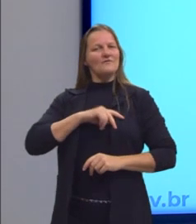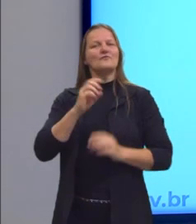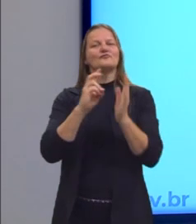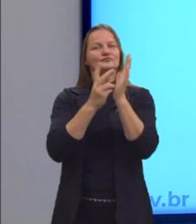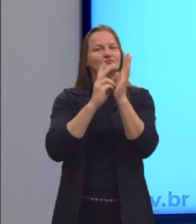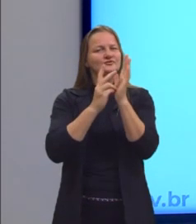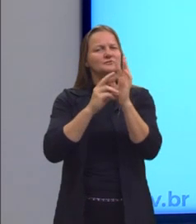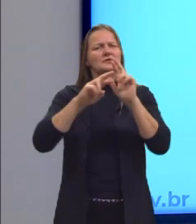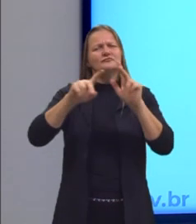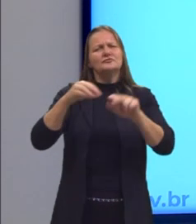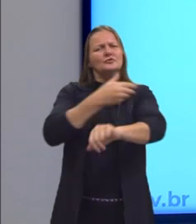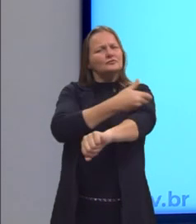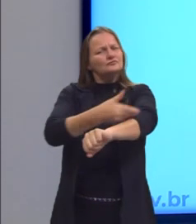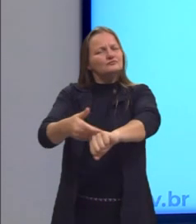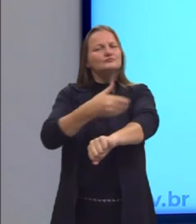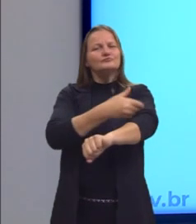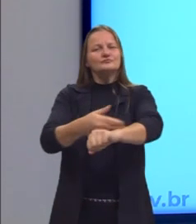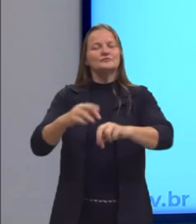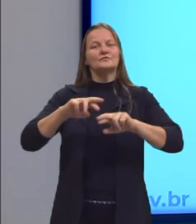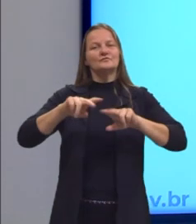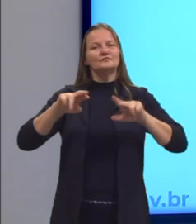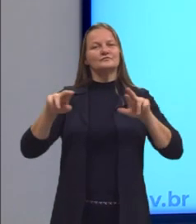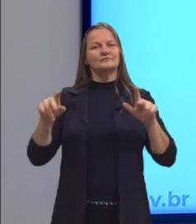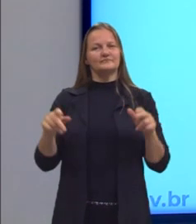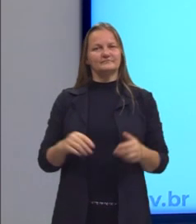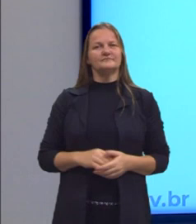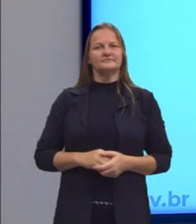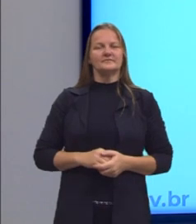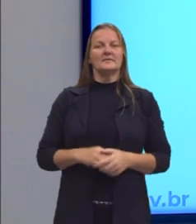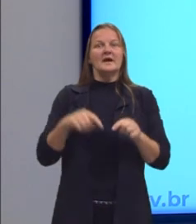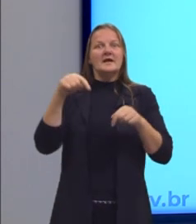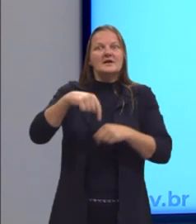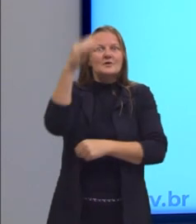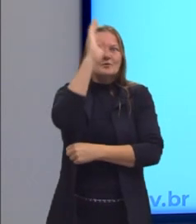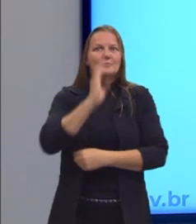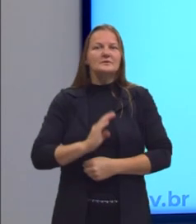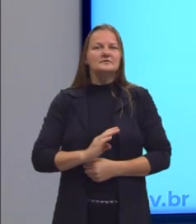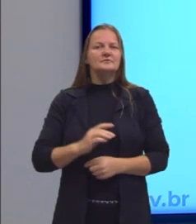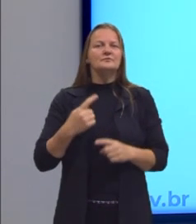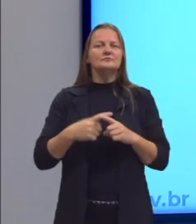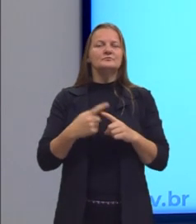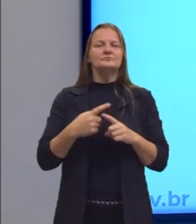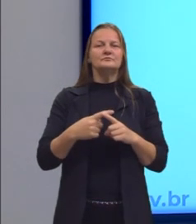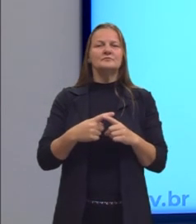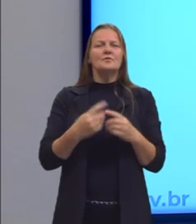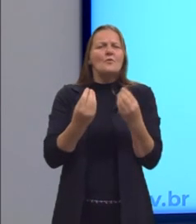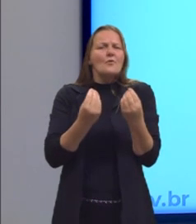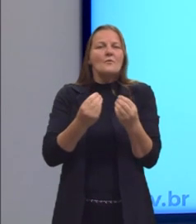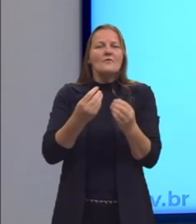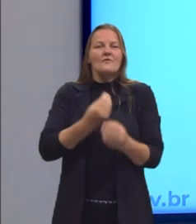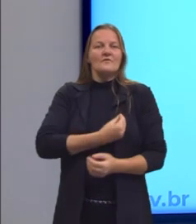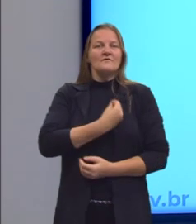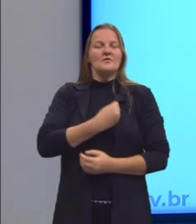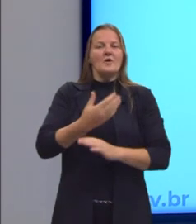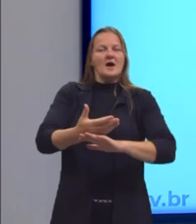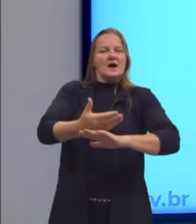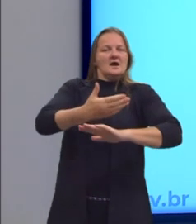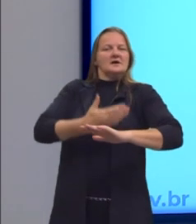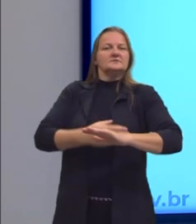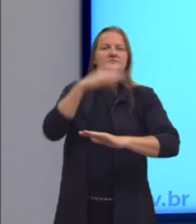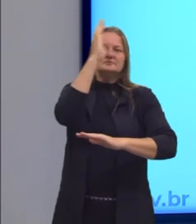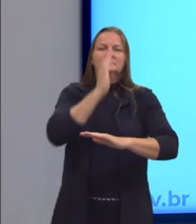com diferentes costumes? E falar que esse Brasil, então, porque como eles viviam antes do Brasil?